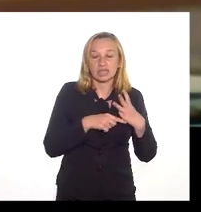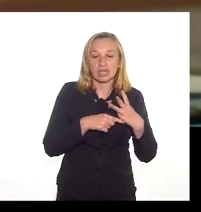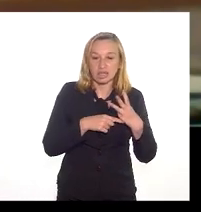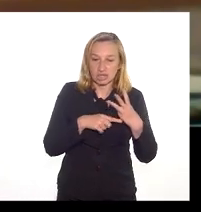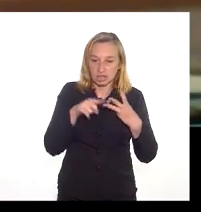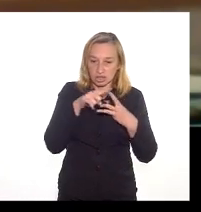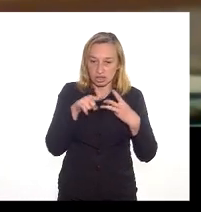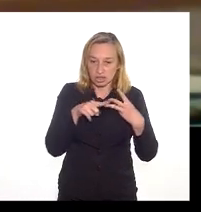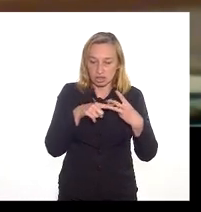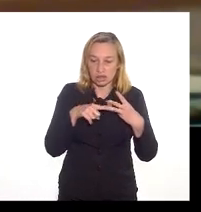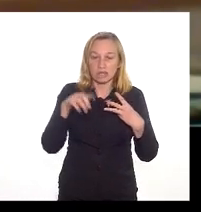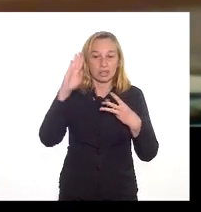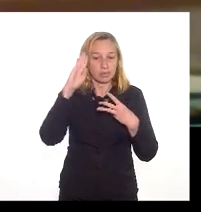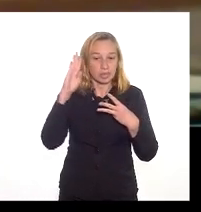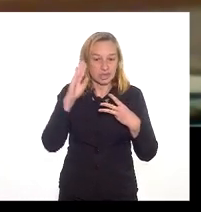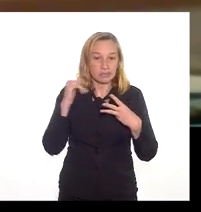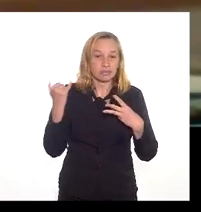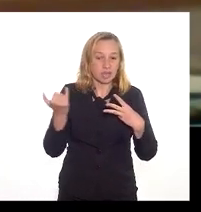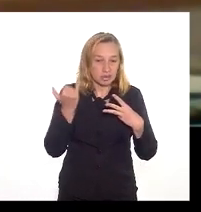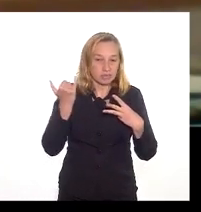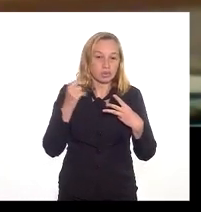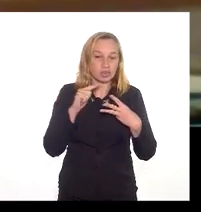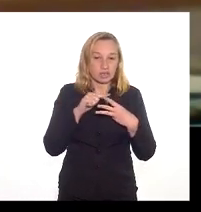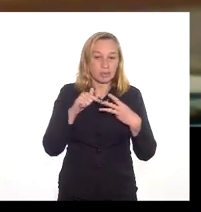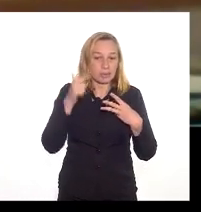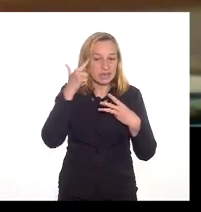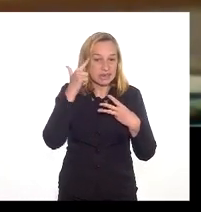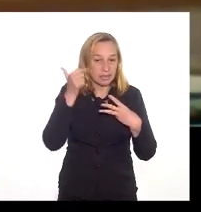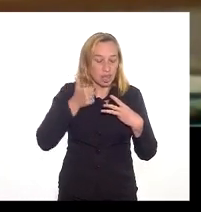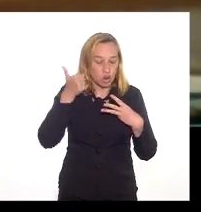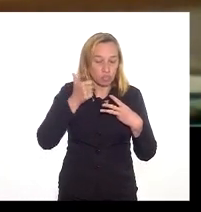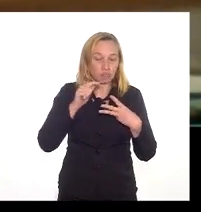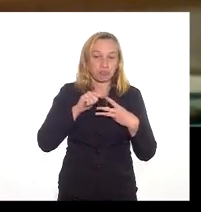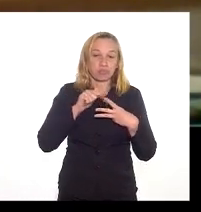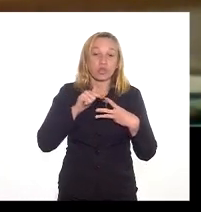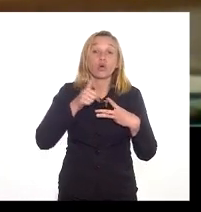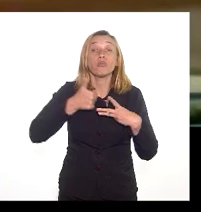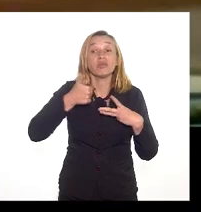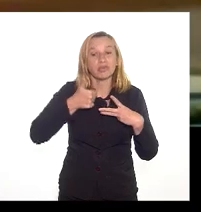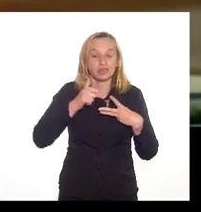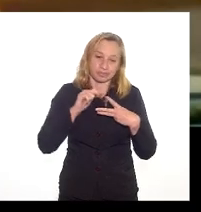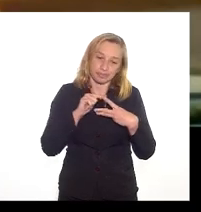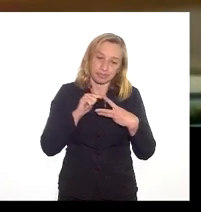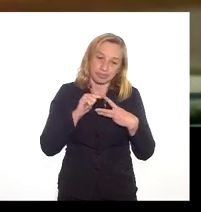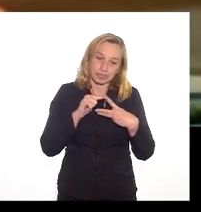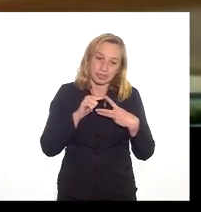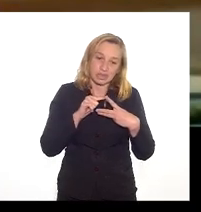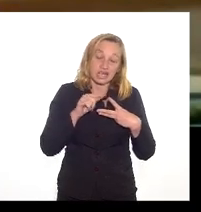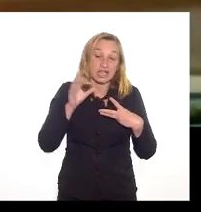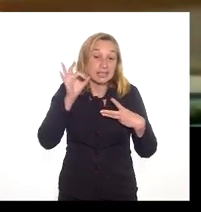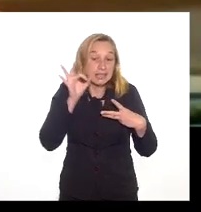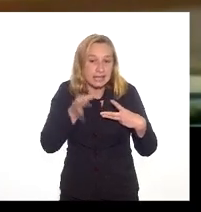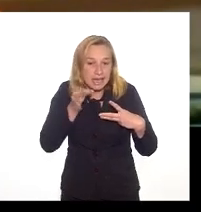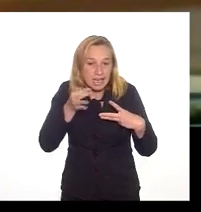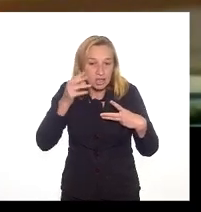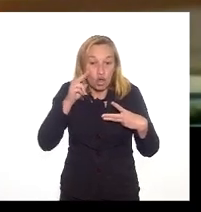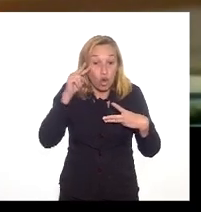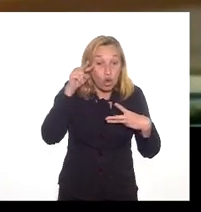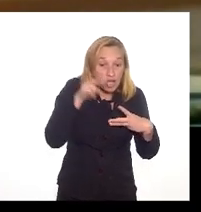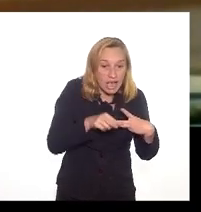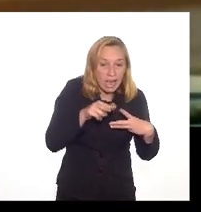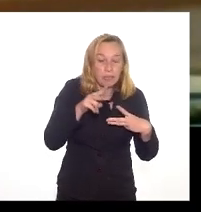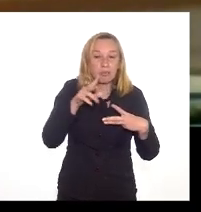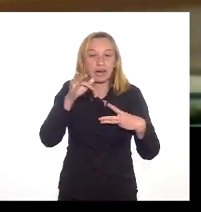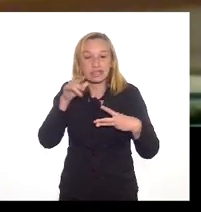que eu considero bem relevantes para a gente pensar essa questão. O primeiro é de fato olhar para o patrimônio